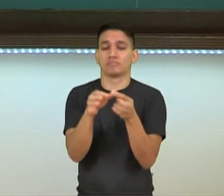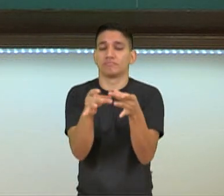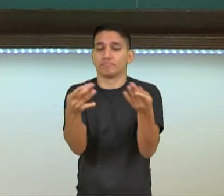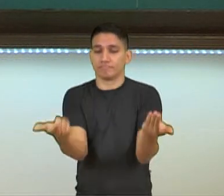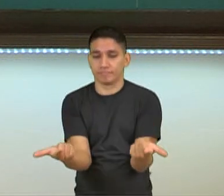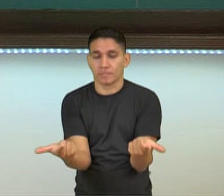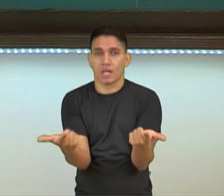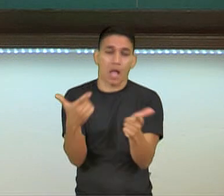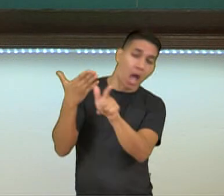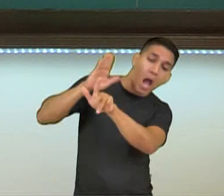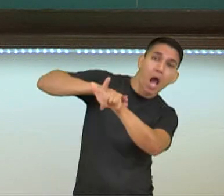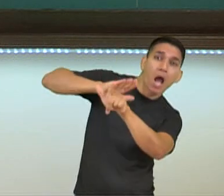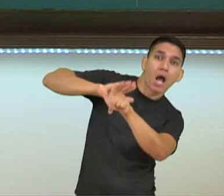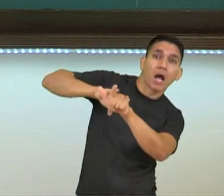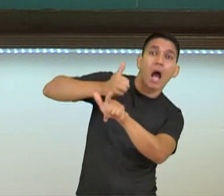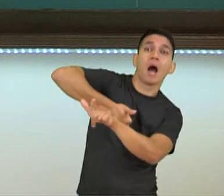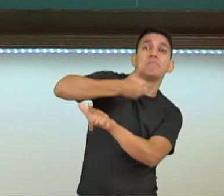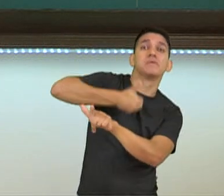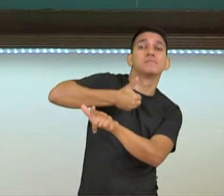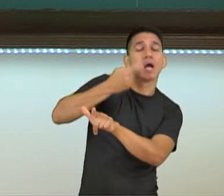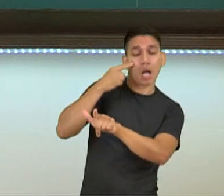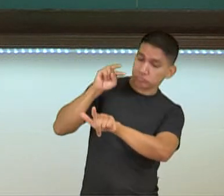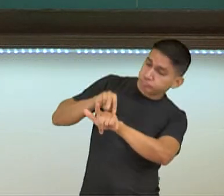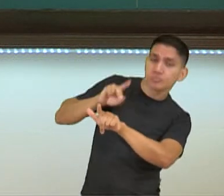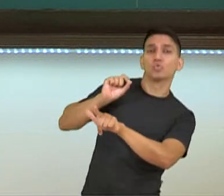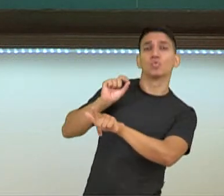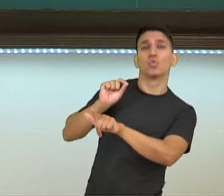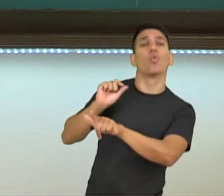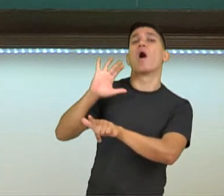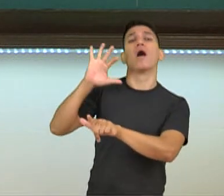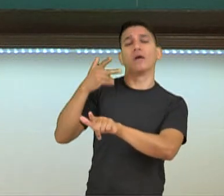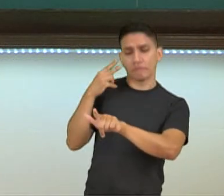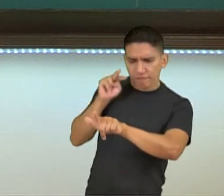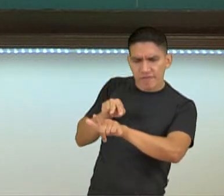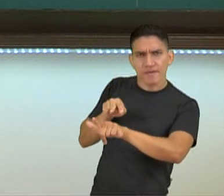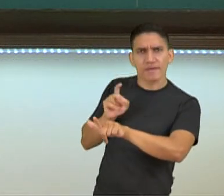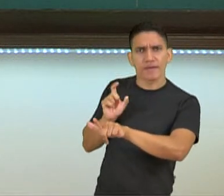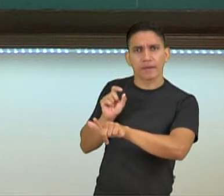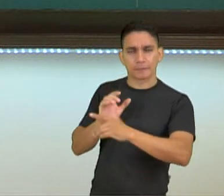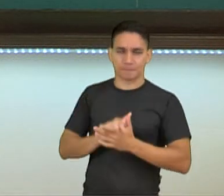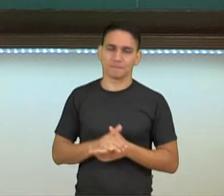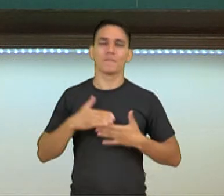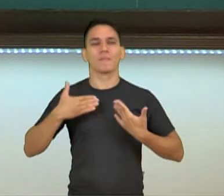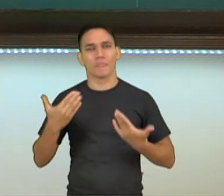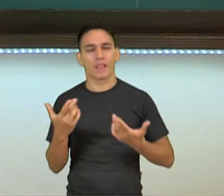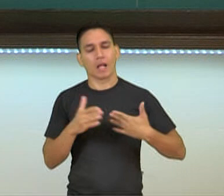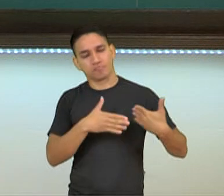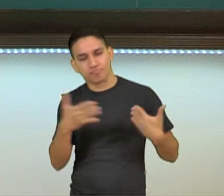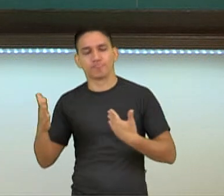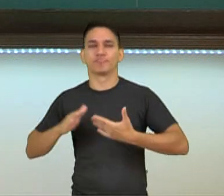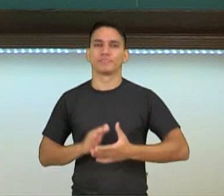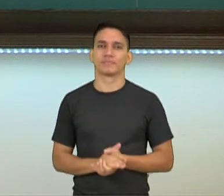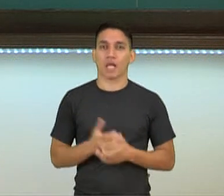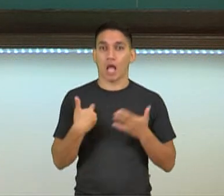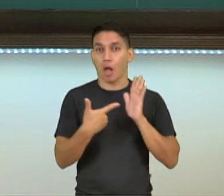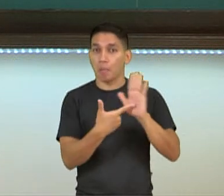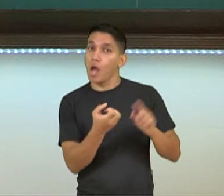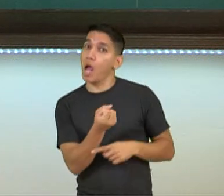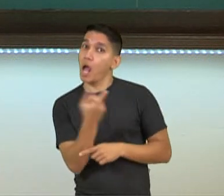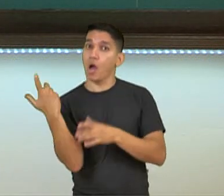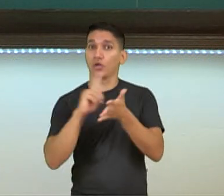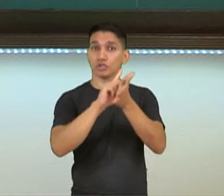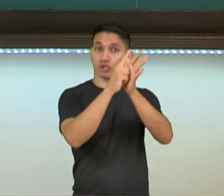jornal? Na primeira página, na capa do jornal? Então vamos lá. Olha, eu trouxe para você então alguns